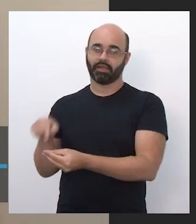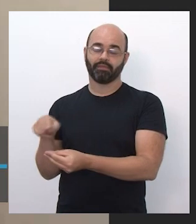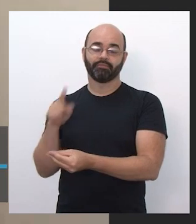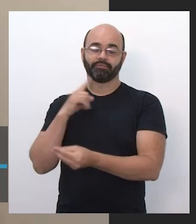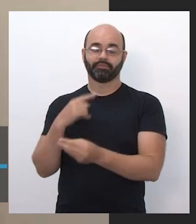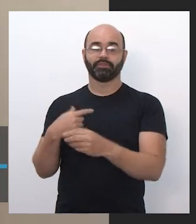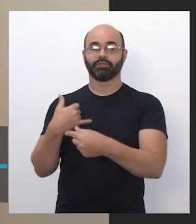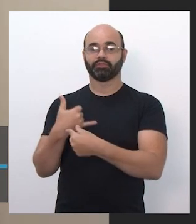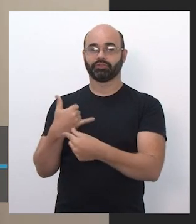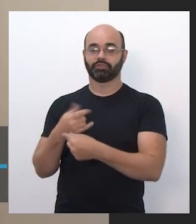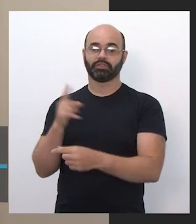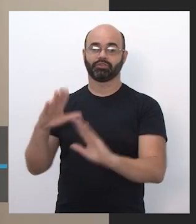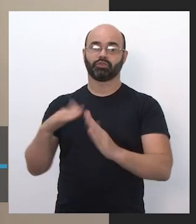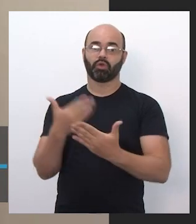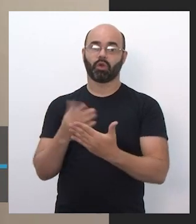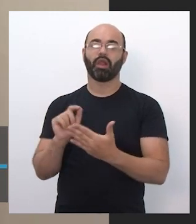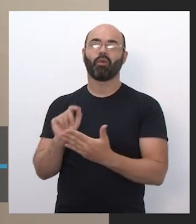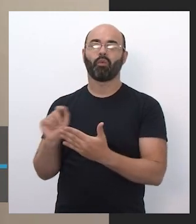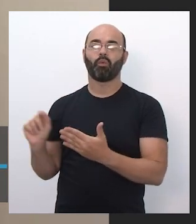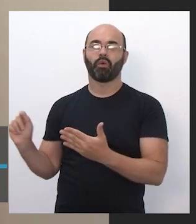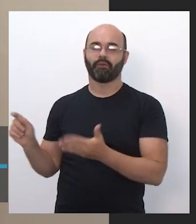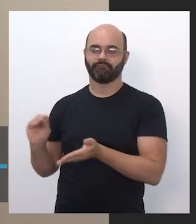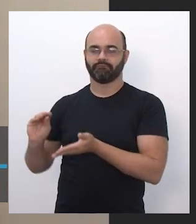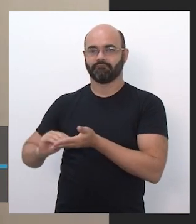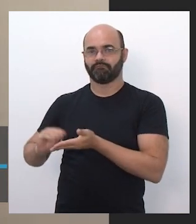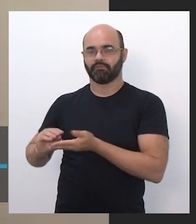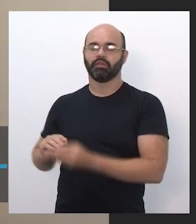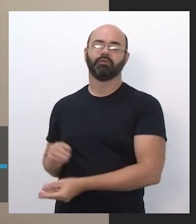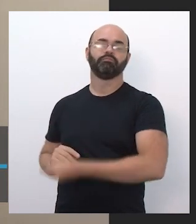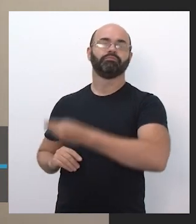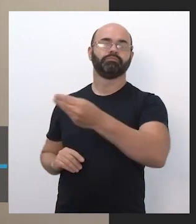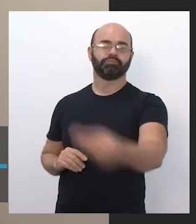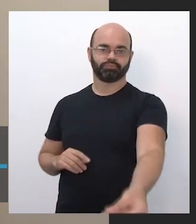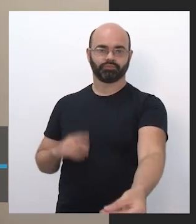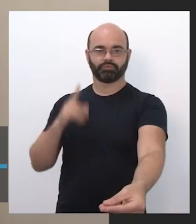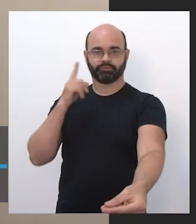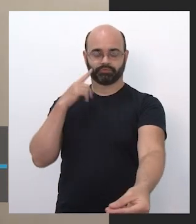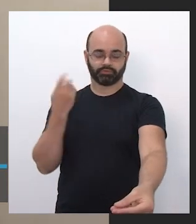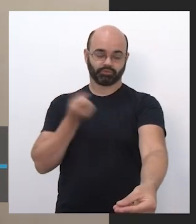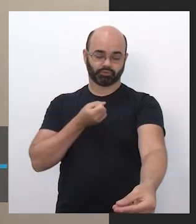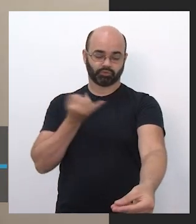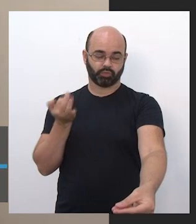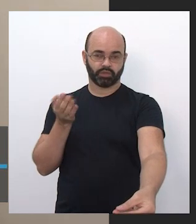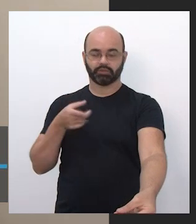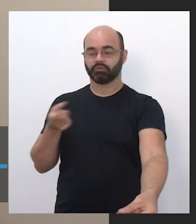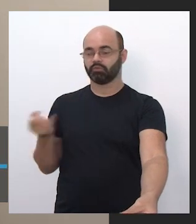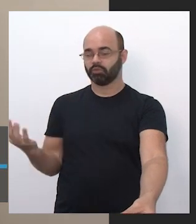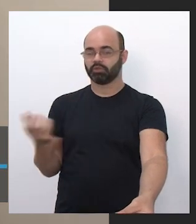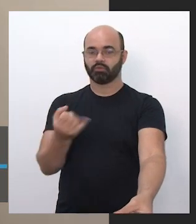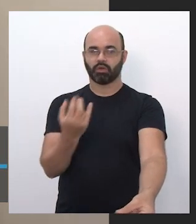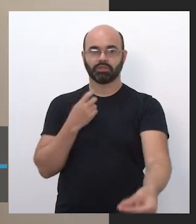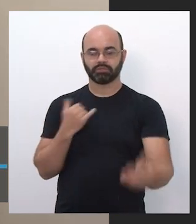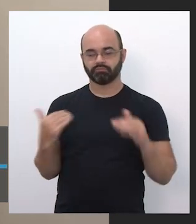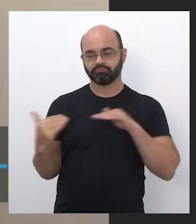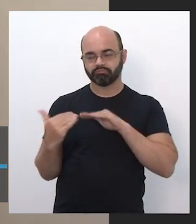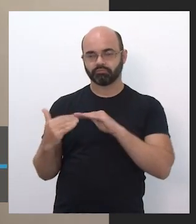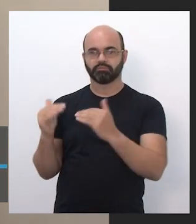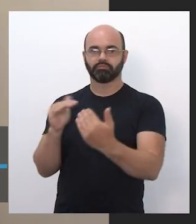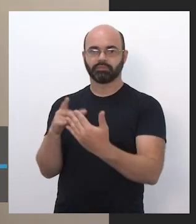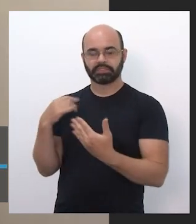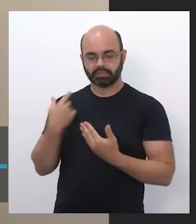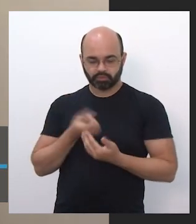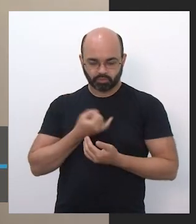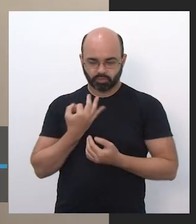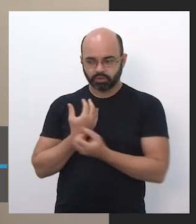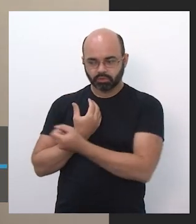chips ela está enviando para a escola e a escola, quando ela abre ali na sede, ela consegue ver quais chips ela tem disponível tem que estar batendo com os chips que ela tem em